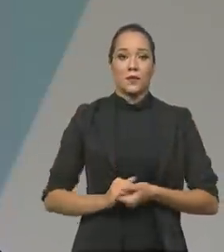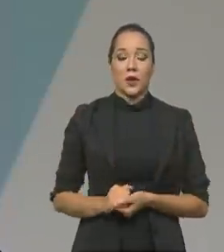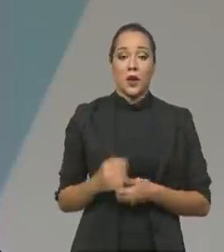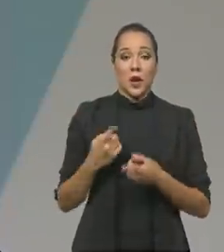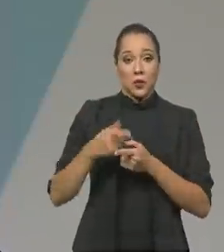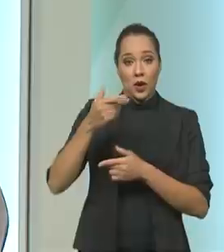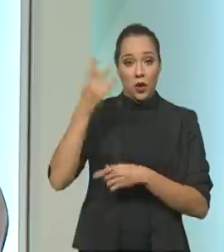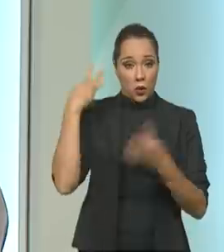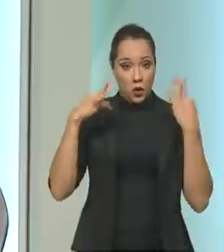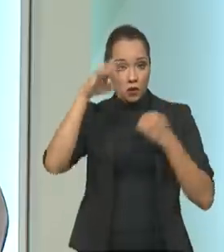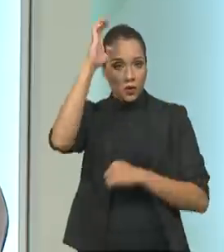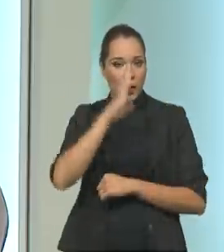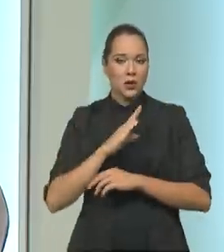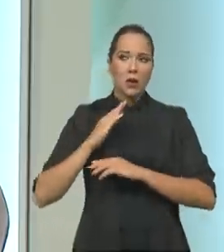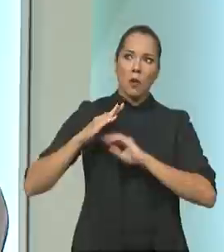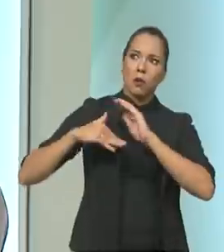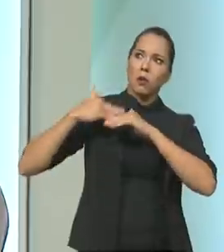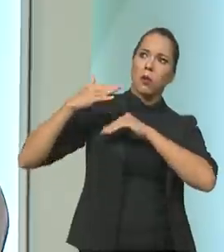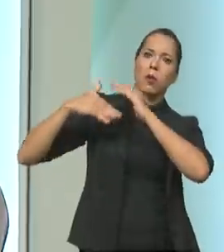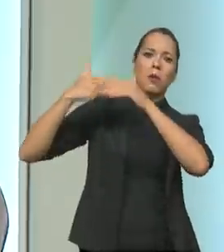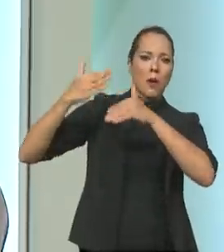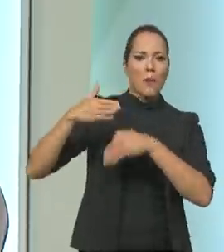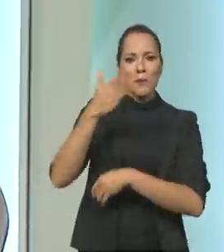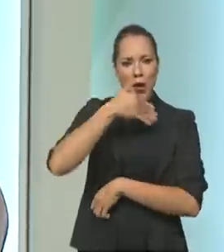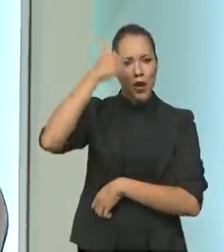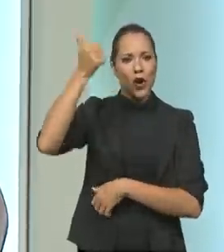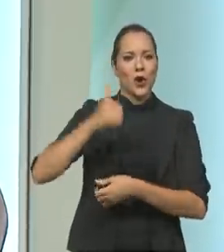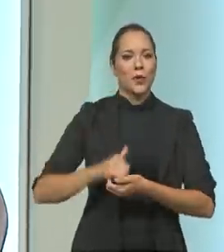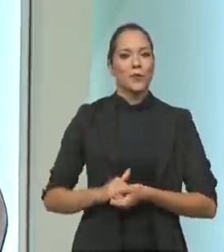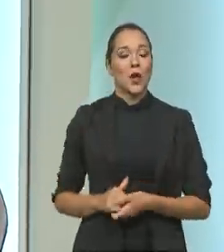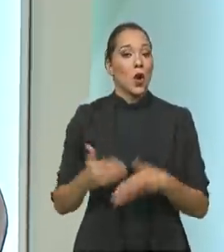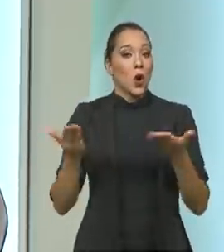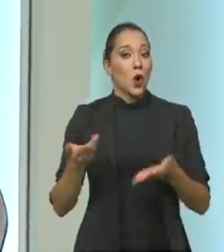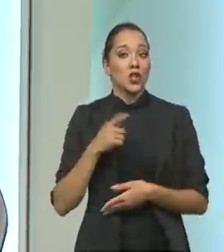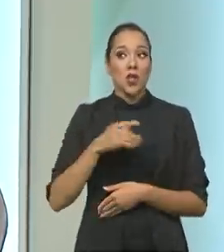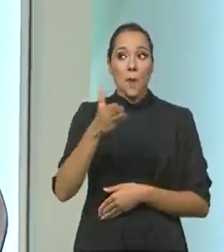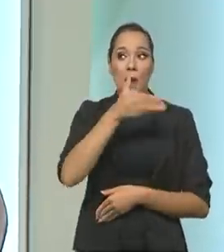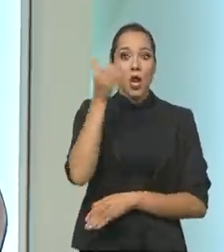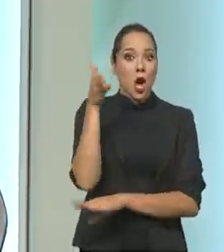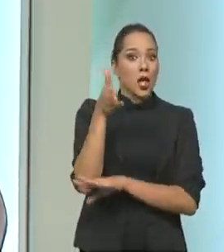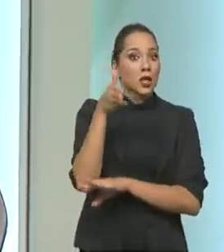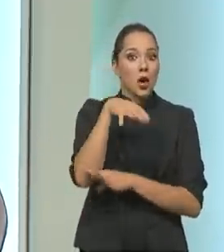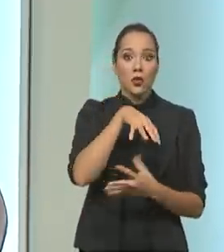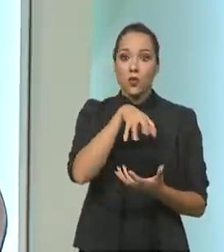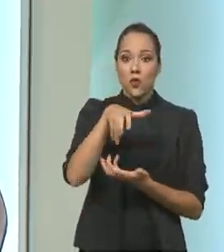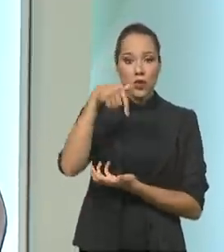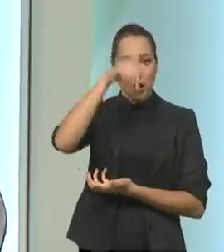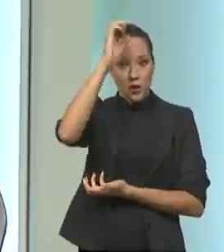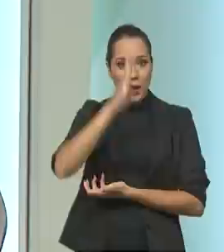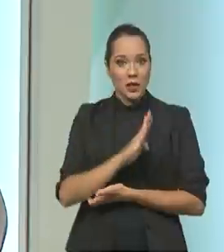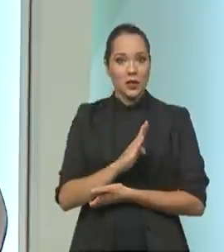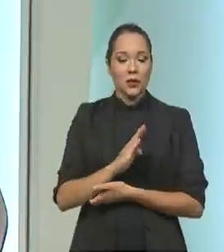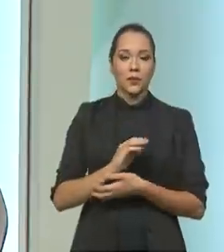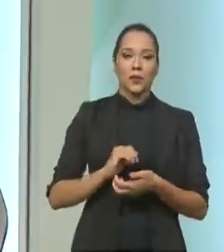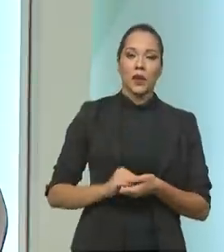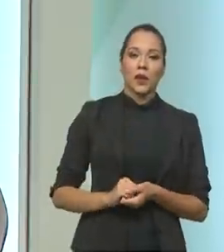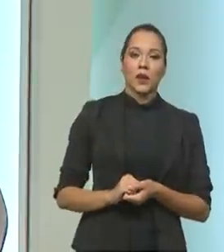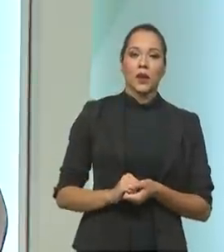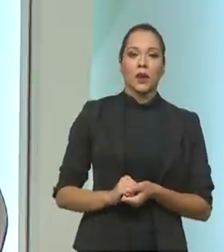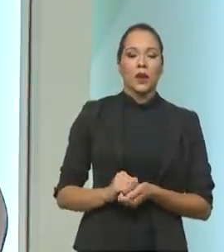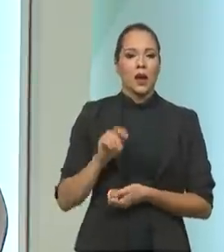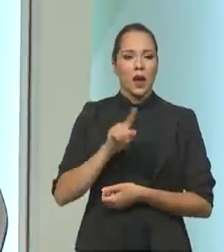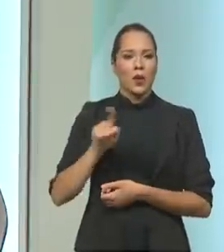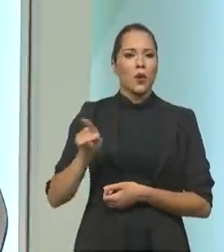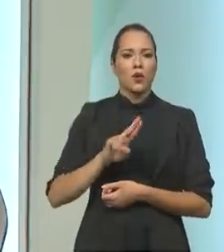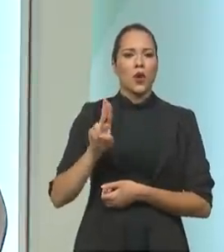o turismo do Brasil evoluiu muito. Você tem hoje o melhor hotel do mundo, é aqui no Brasil, é o Colline de France, segundo a Triple